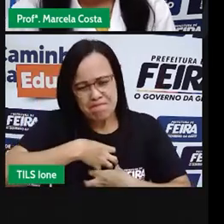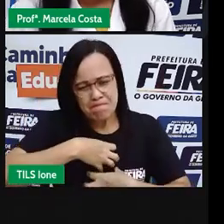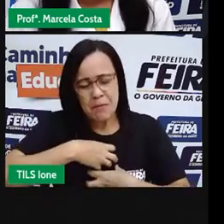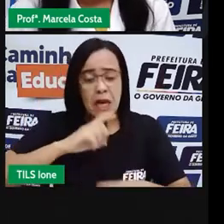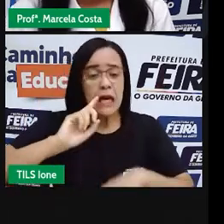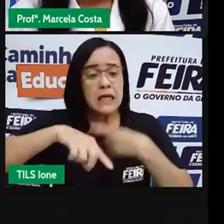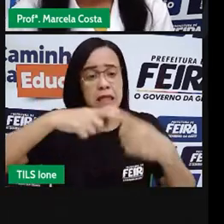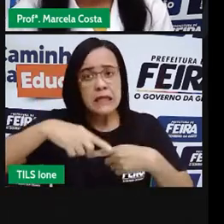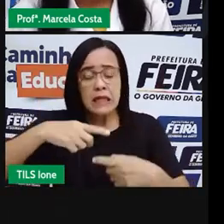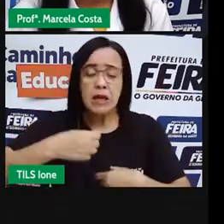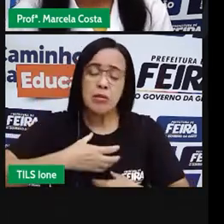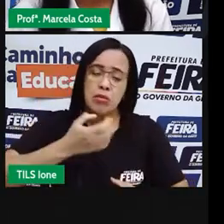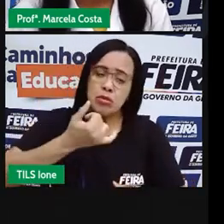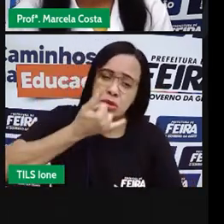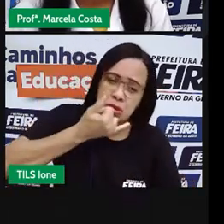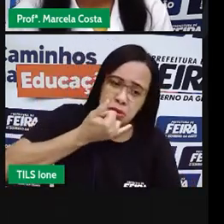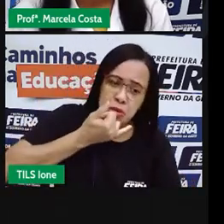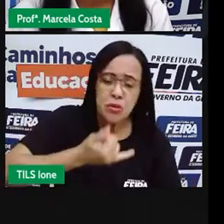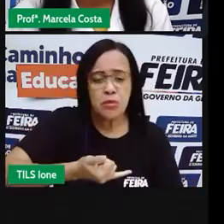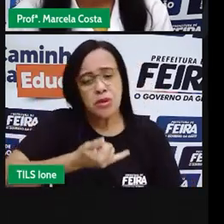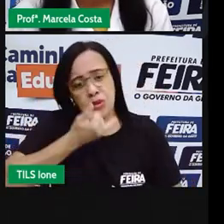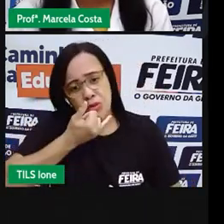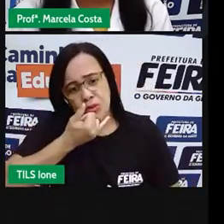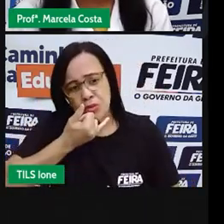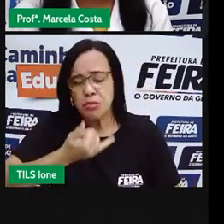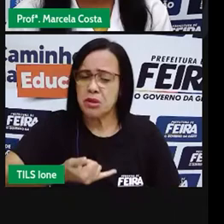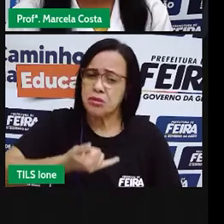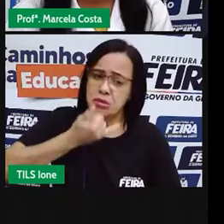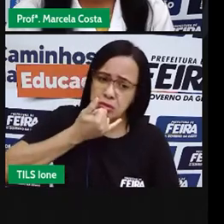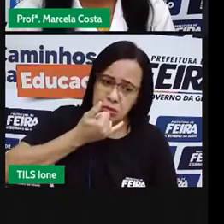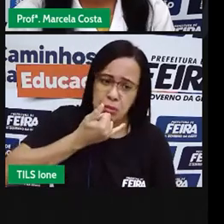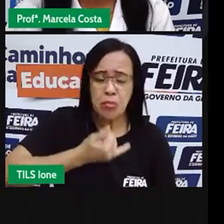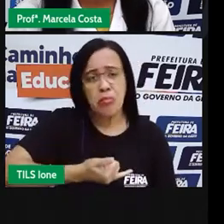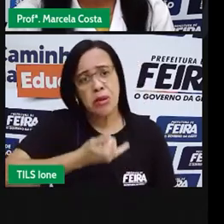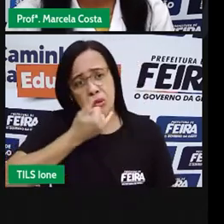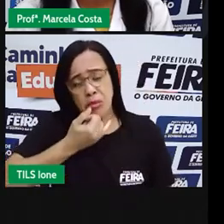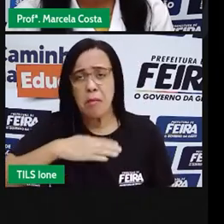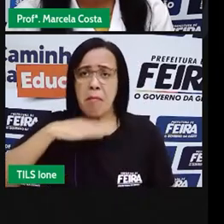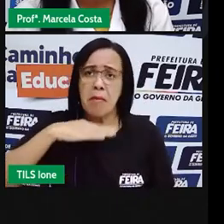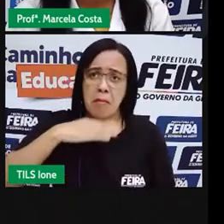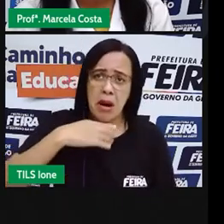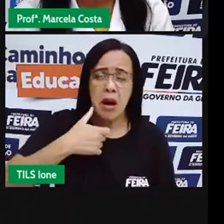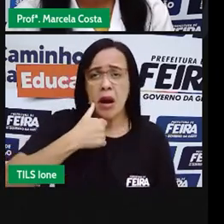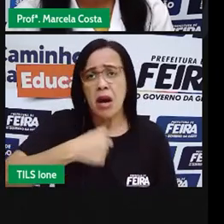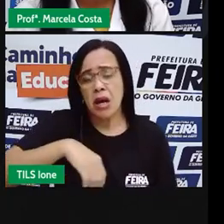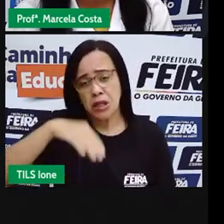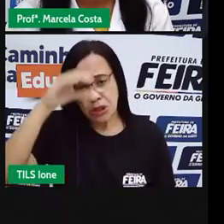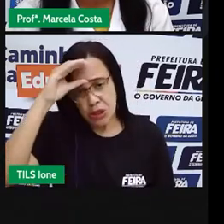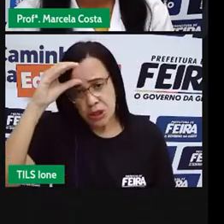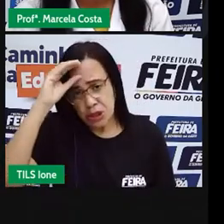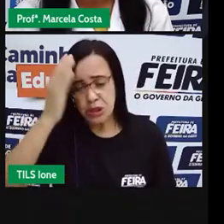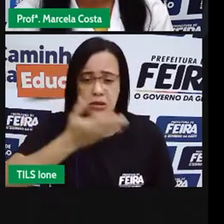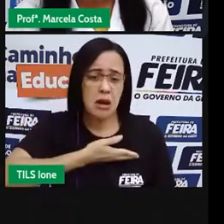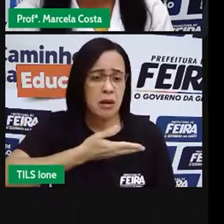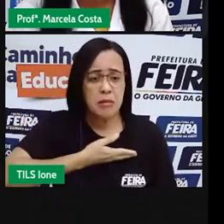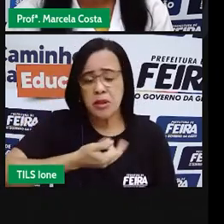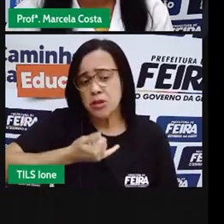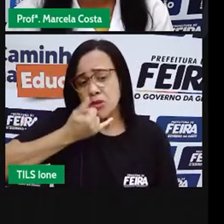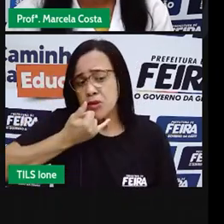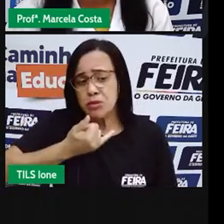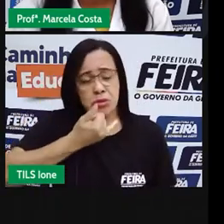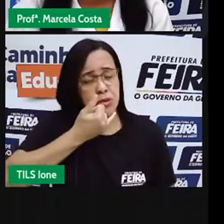Desculpe-me, desculpe-me, tia. Desculpe-me, mãe. Desculpe-me, amiguinho. E assim por diante.